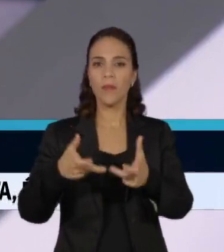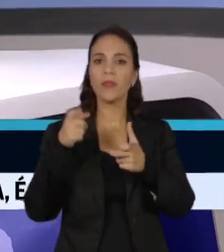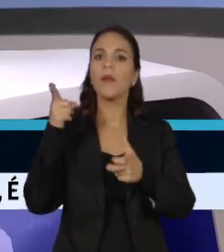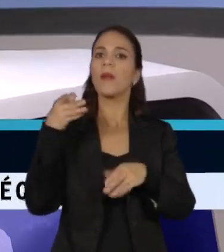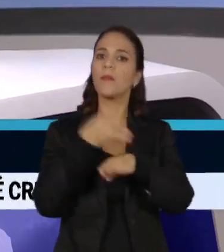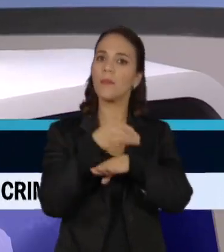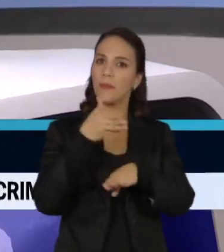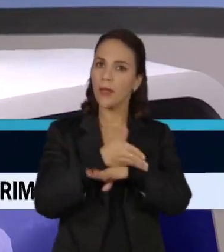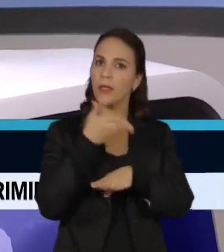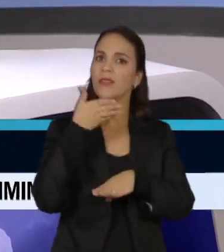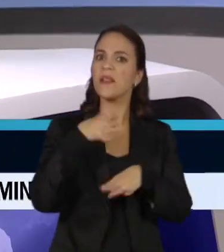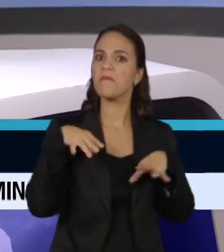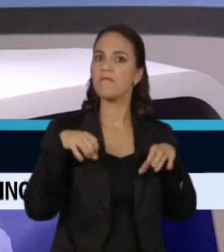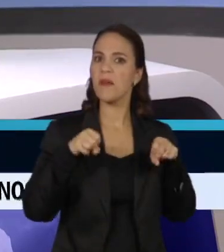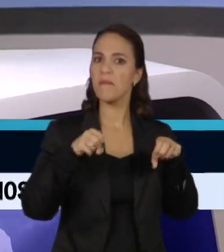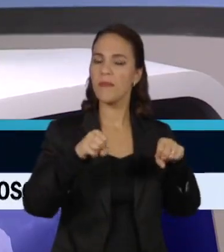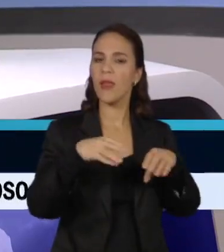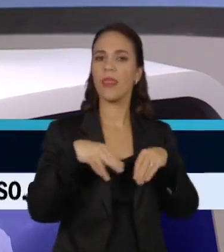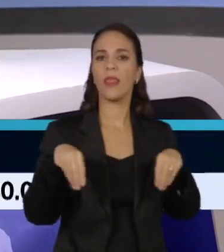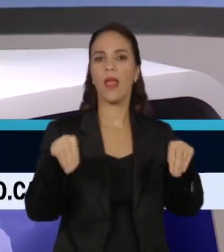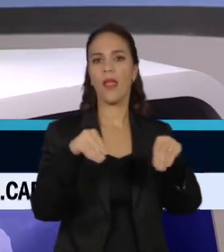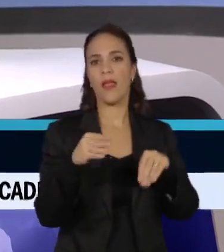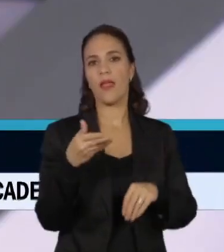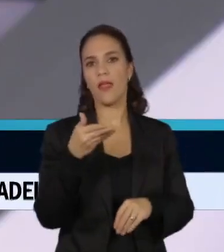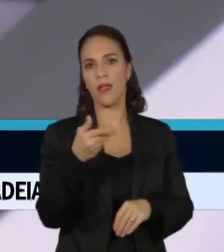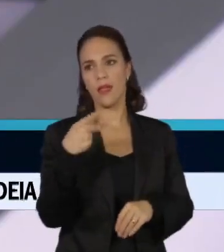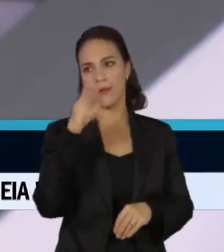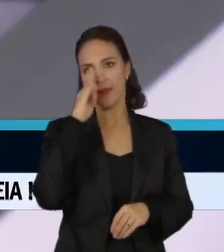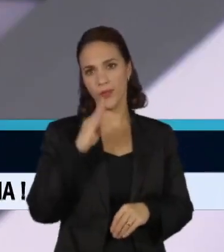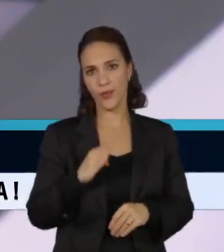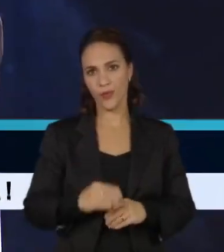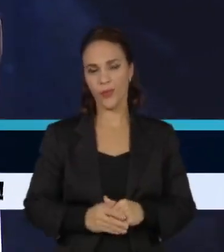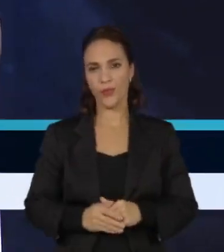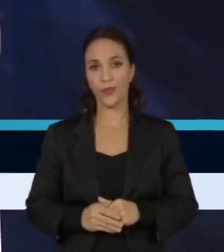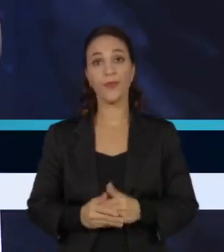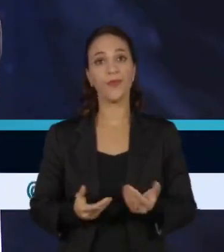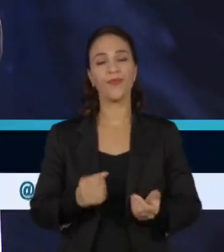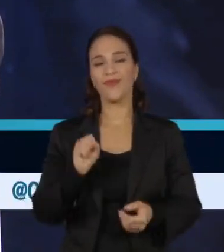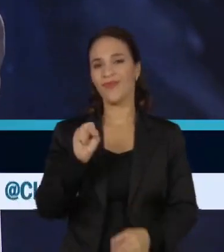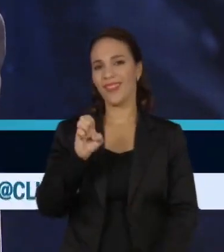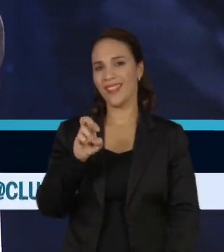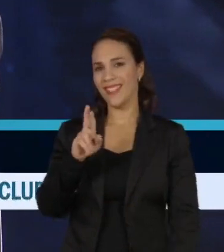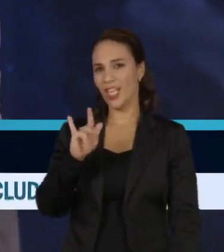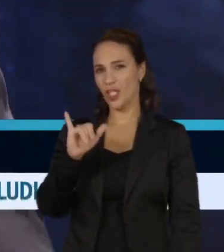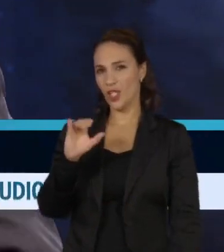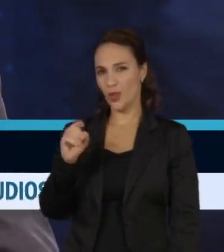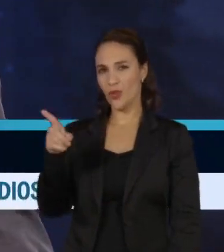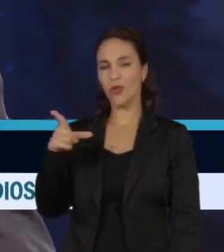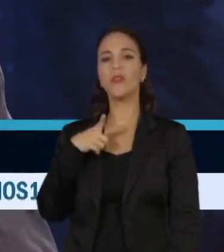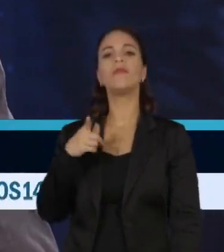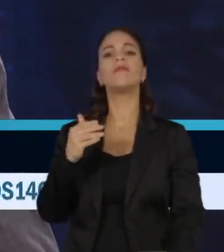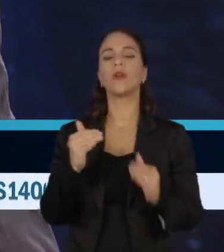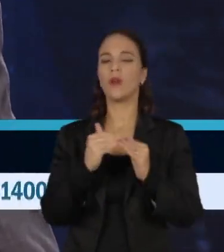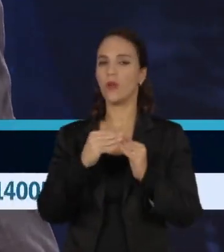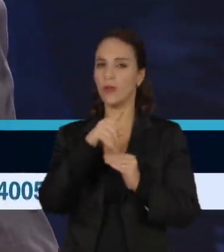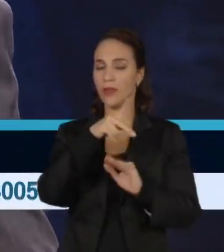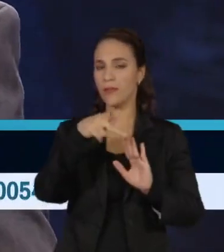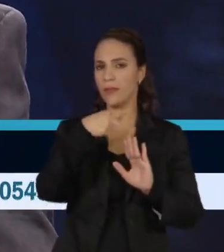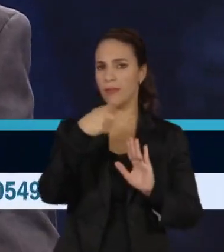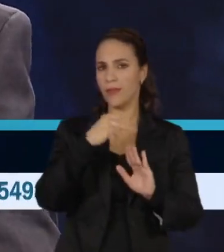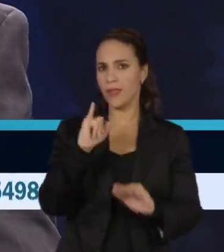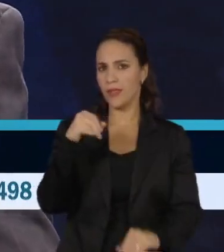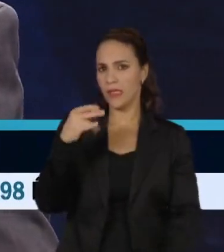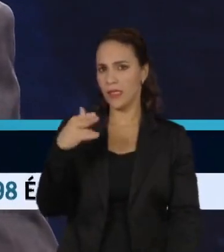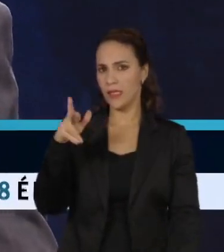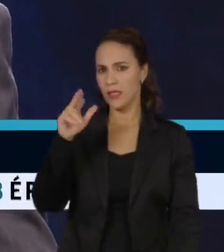como participando dessa indústria da grilagem de terra no país. E o Sérgio Paulo, nosso telespectador, concorda com você. Diz que a portaria do INCRA